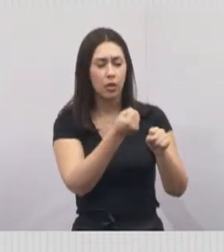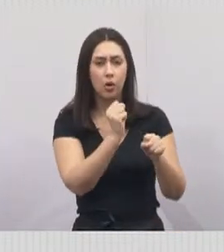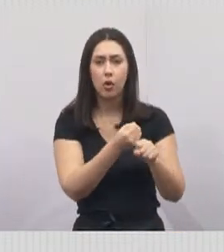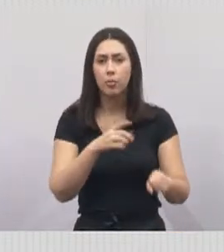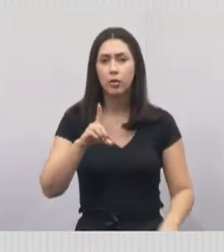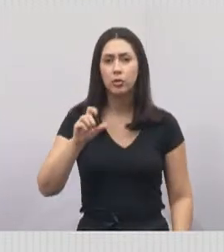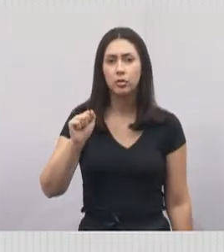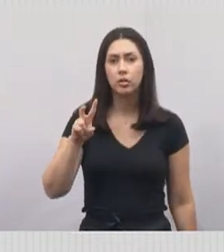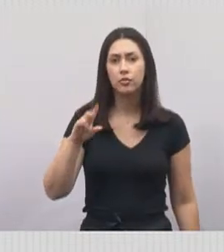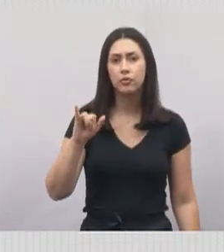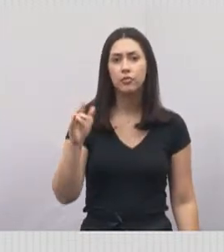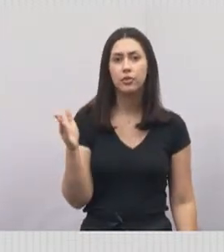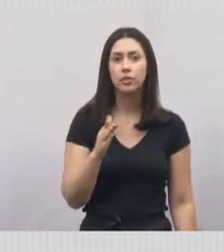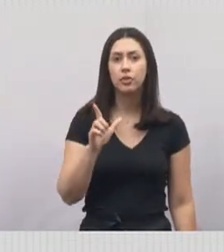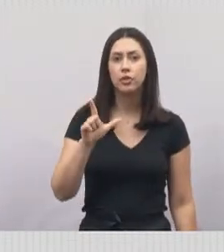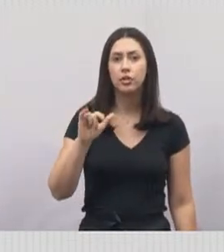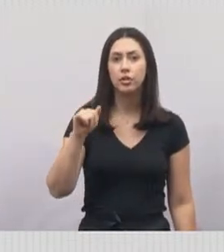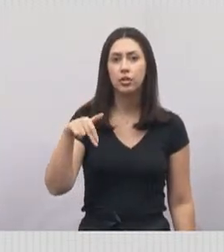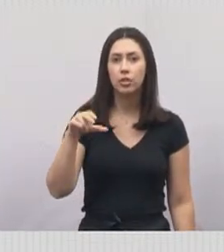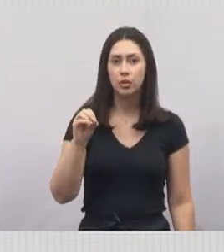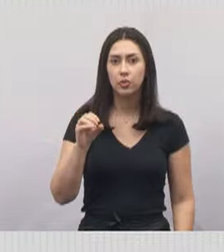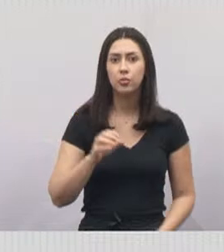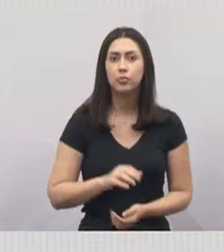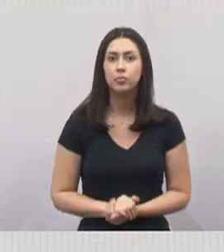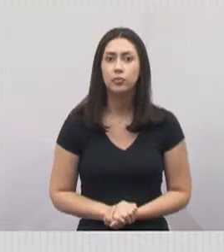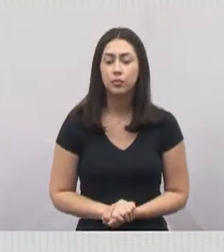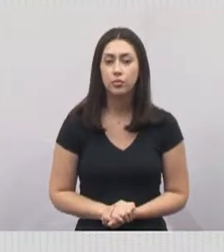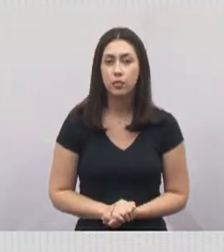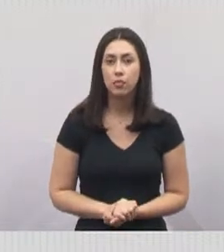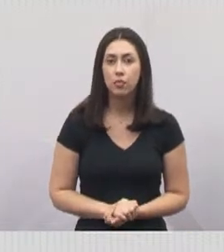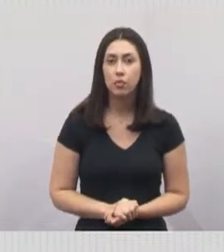Davilino, lá na Avenida Davilino, Engenheiro Davilino,